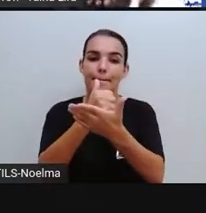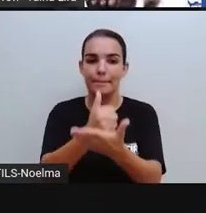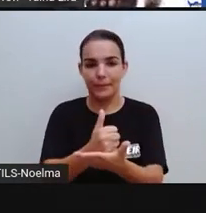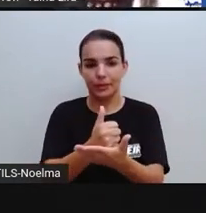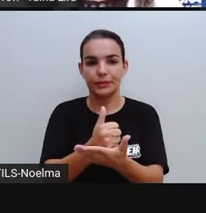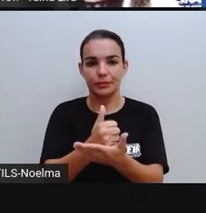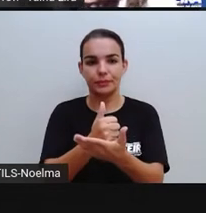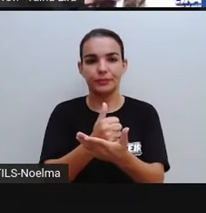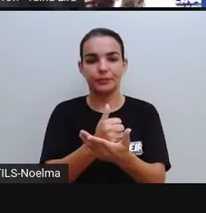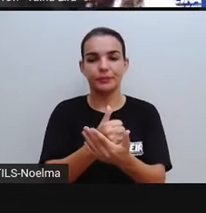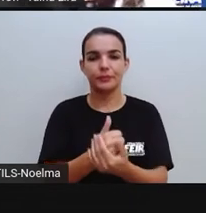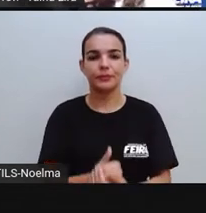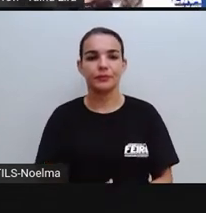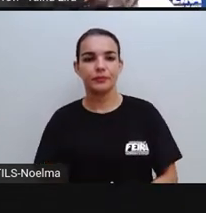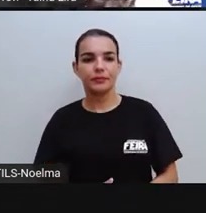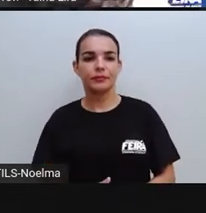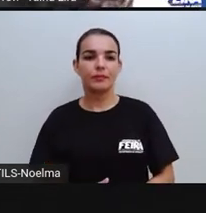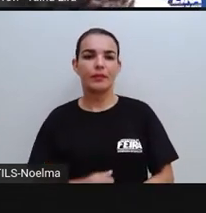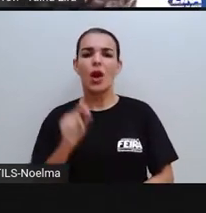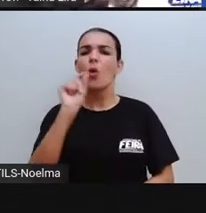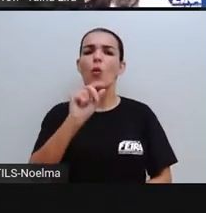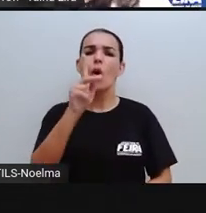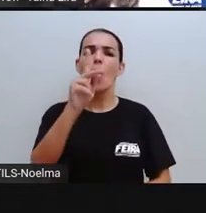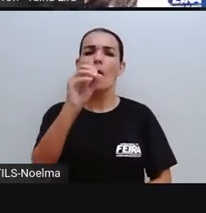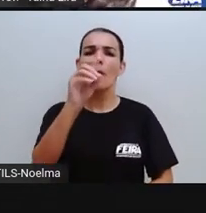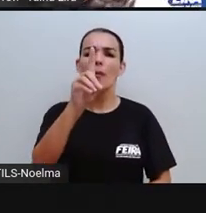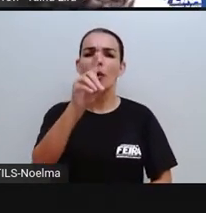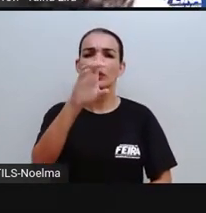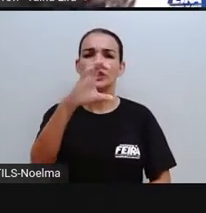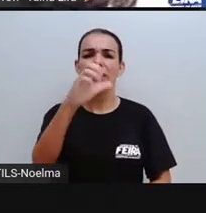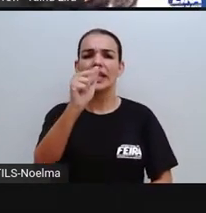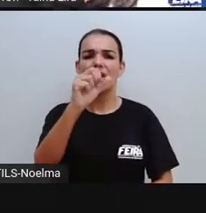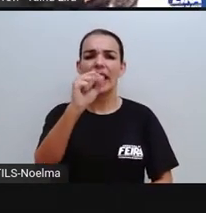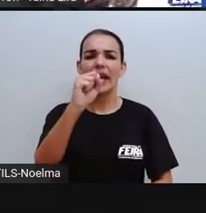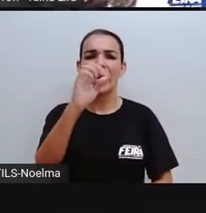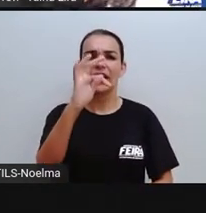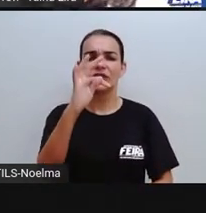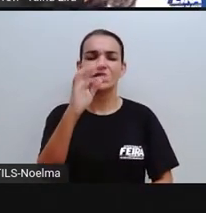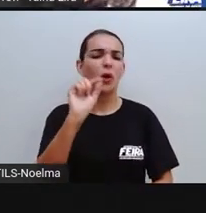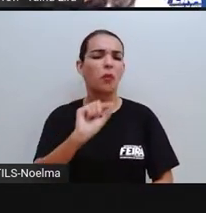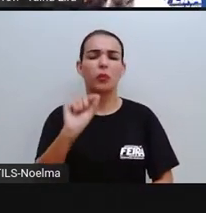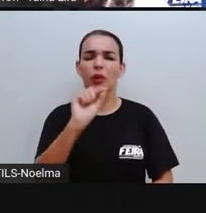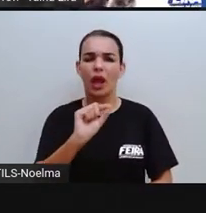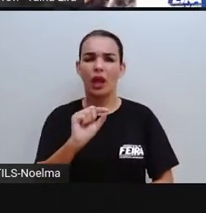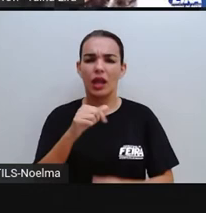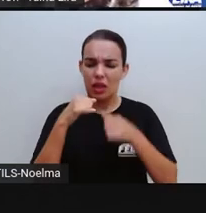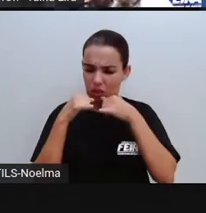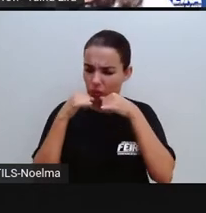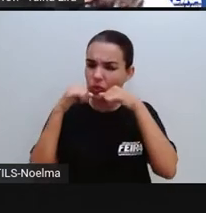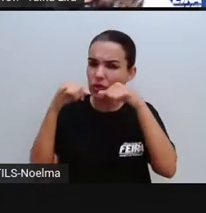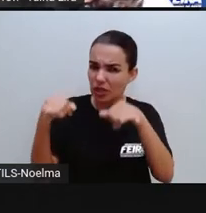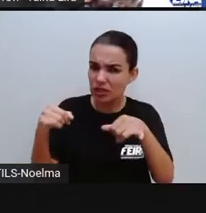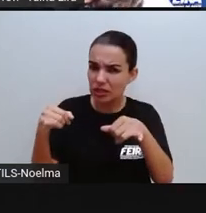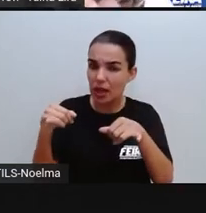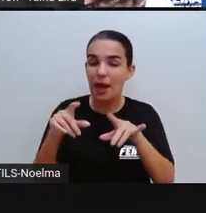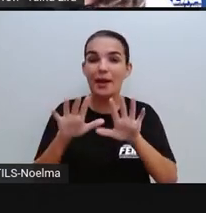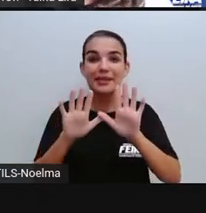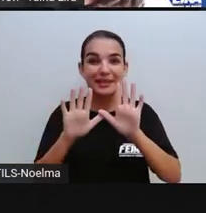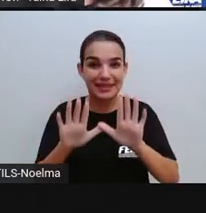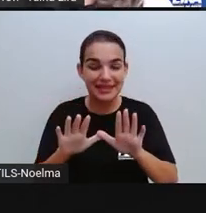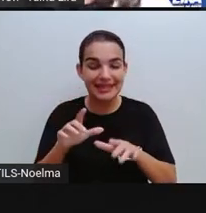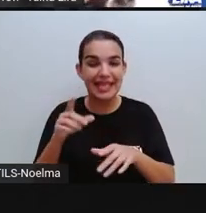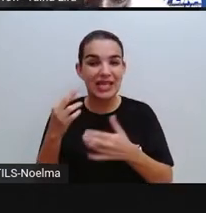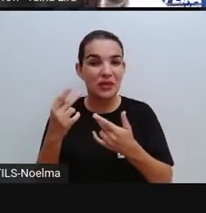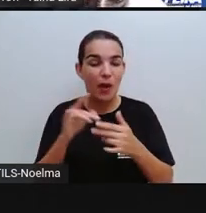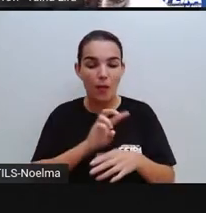podcasts, tá? E o que é podcast? É aquela notícia que está lá no site, só que é a mesma